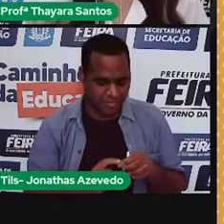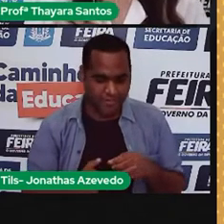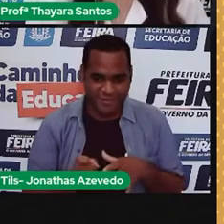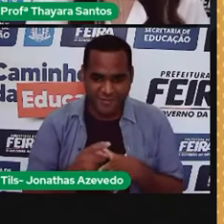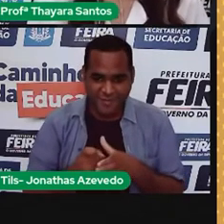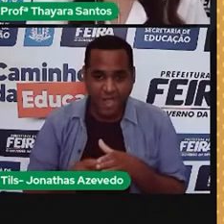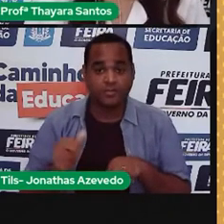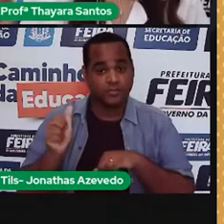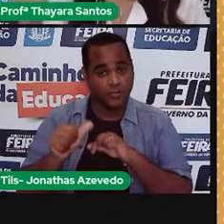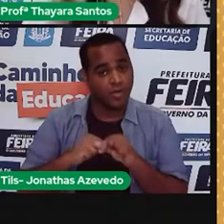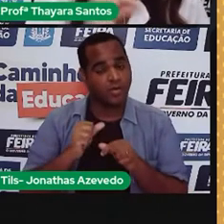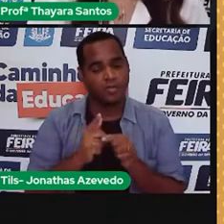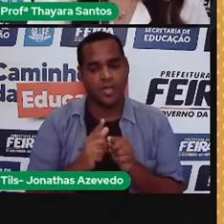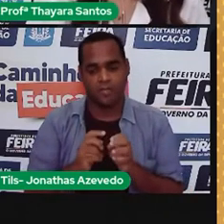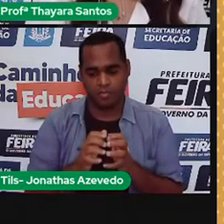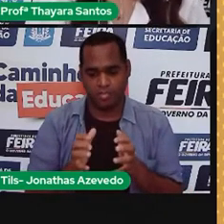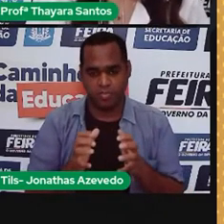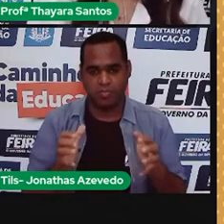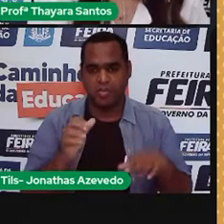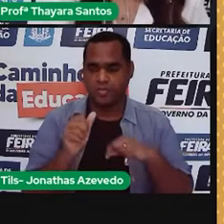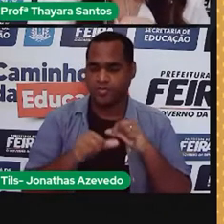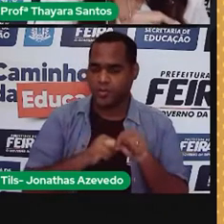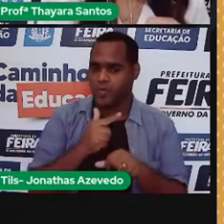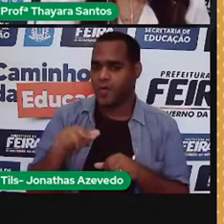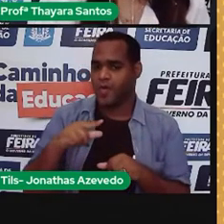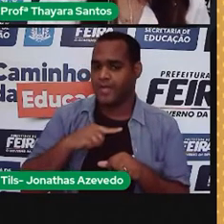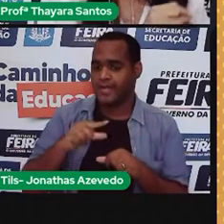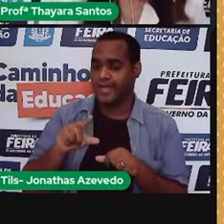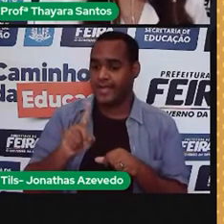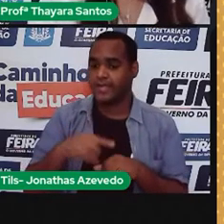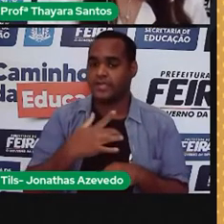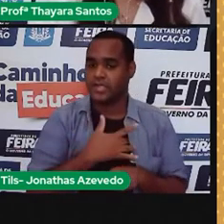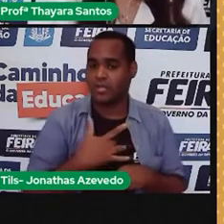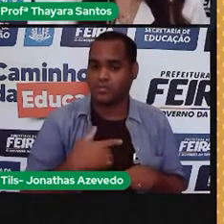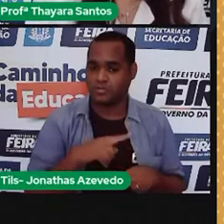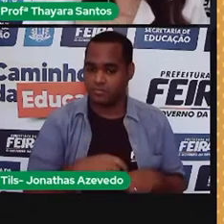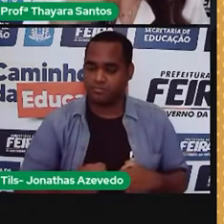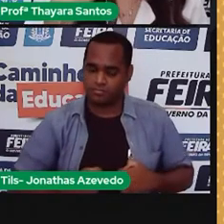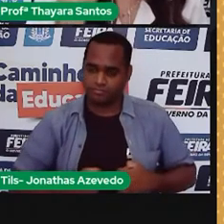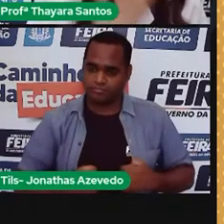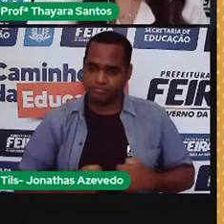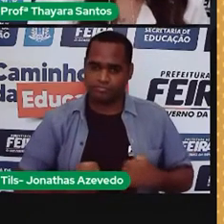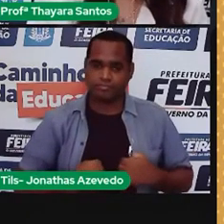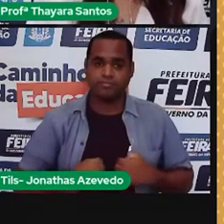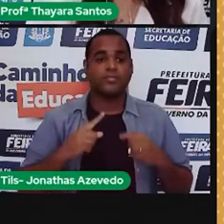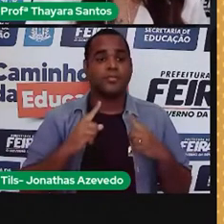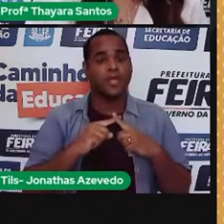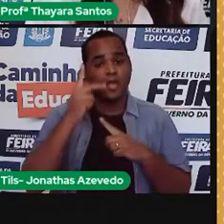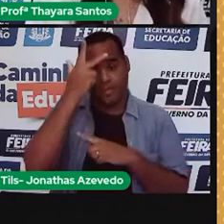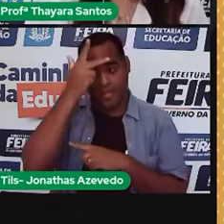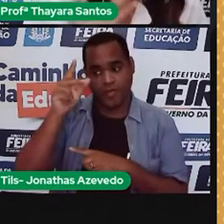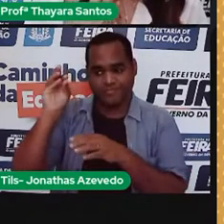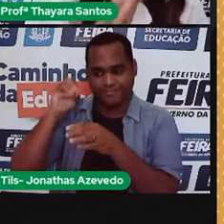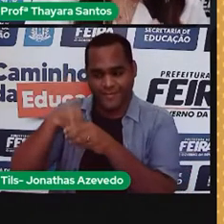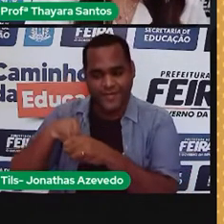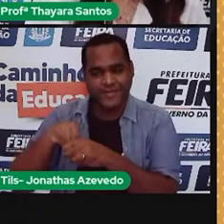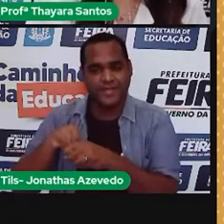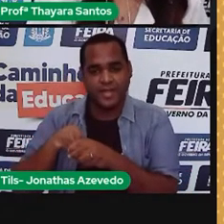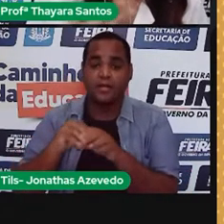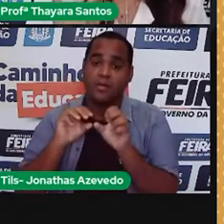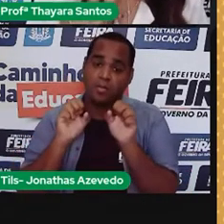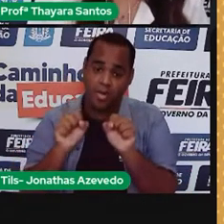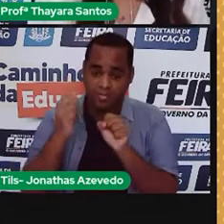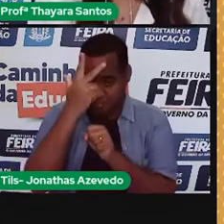células se transformem em células saudáveis do pulmão e implantar naquela pessoa, pode